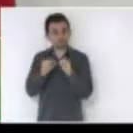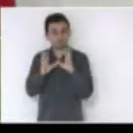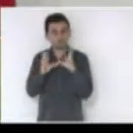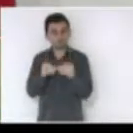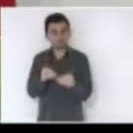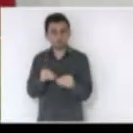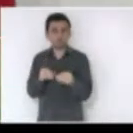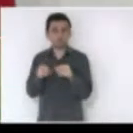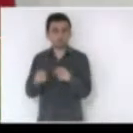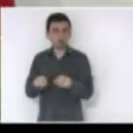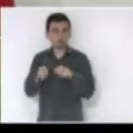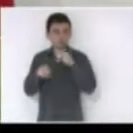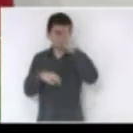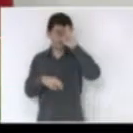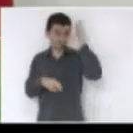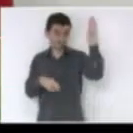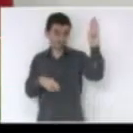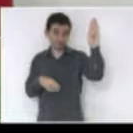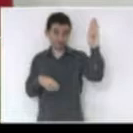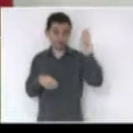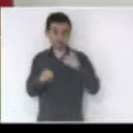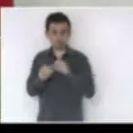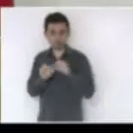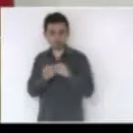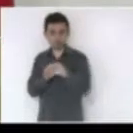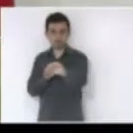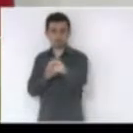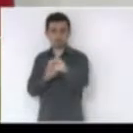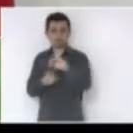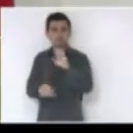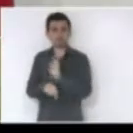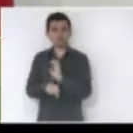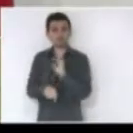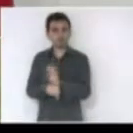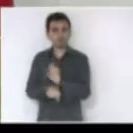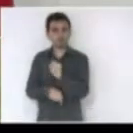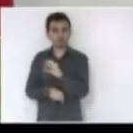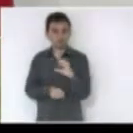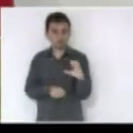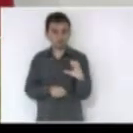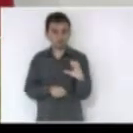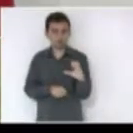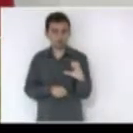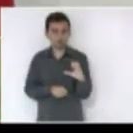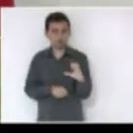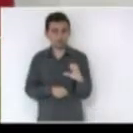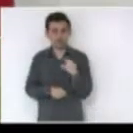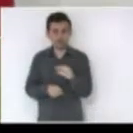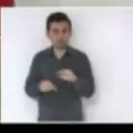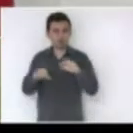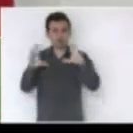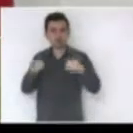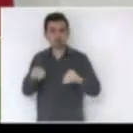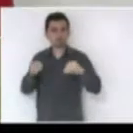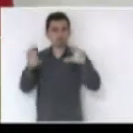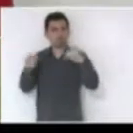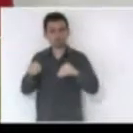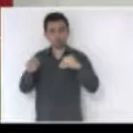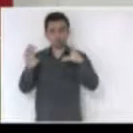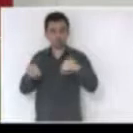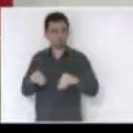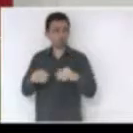principalmente no interior do estado de Santa Catarina que as quedas são constantes e os problemas são inúmeros